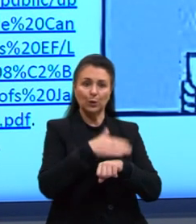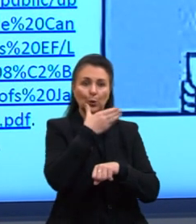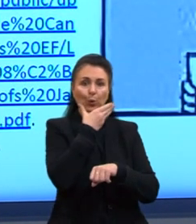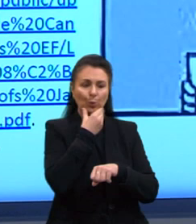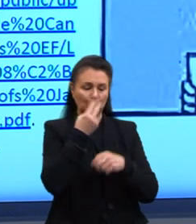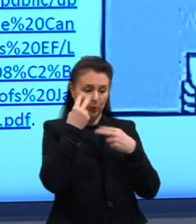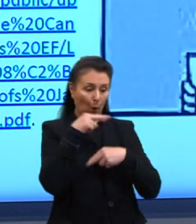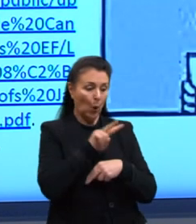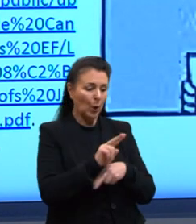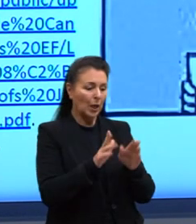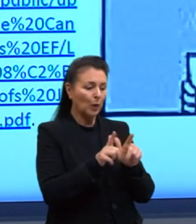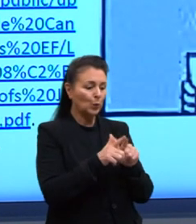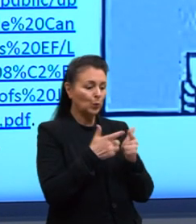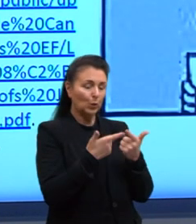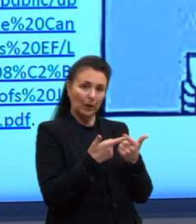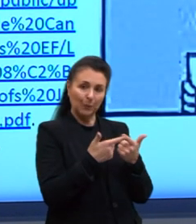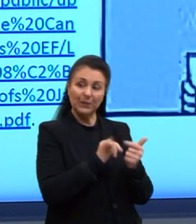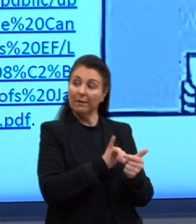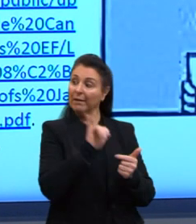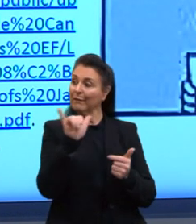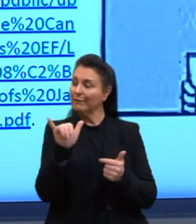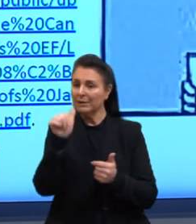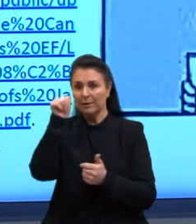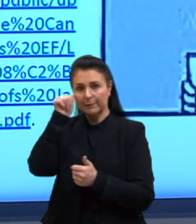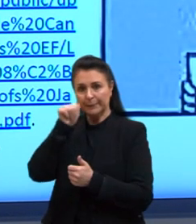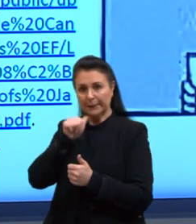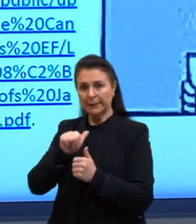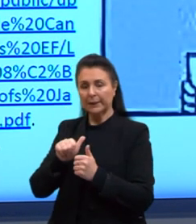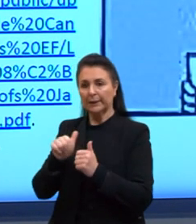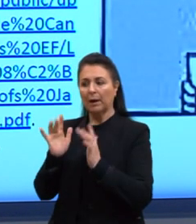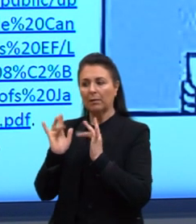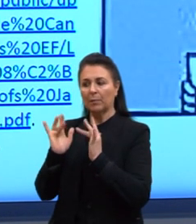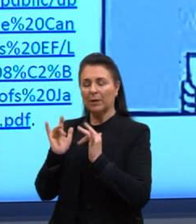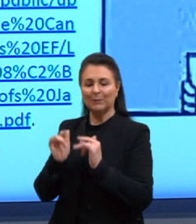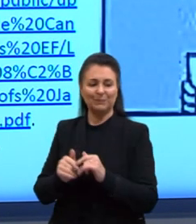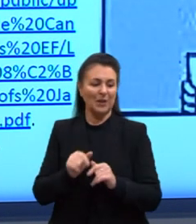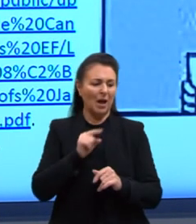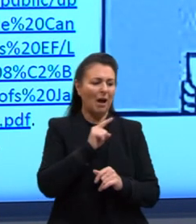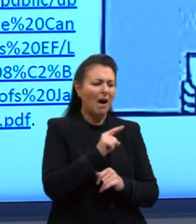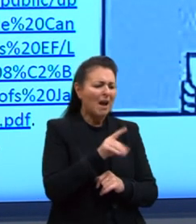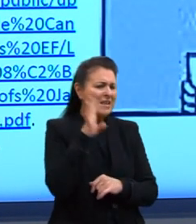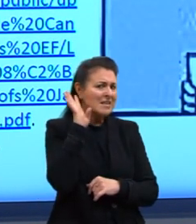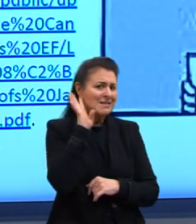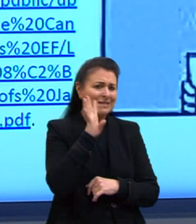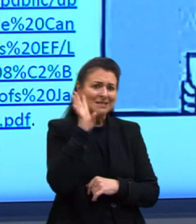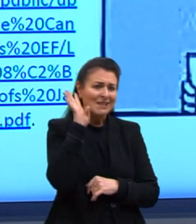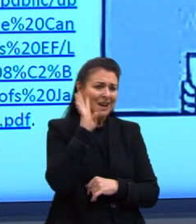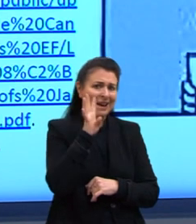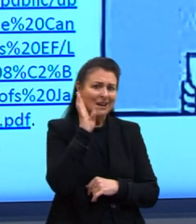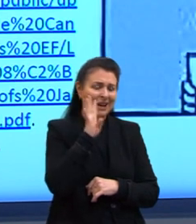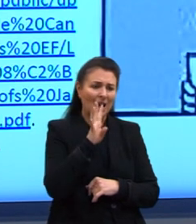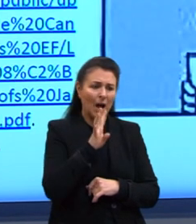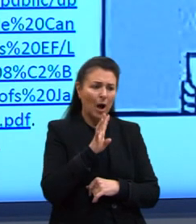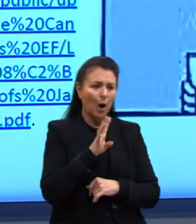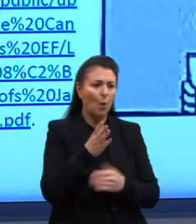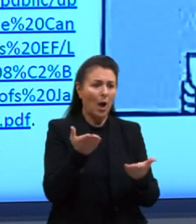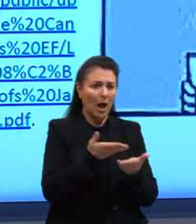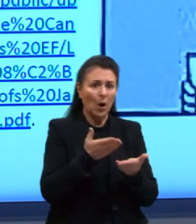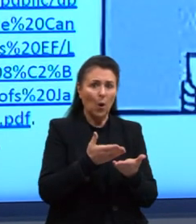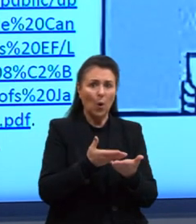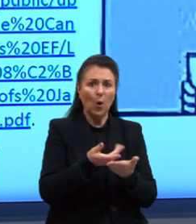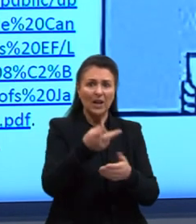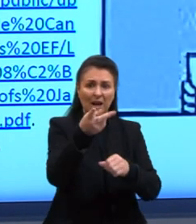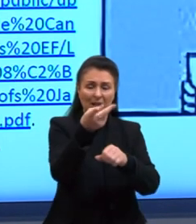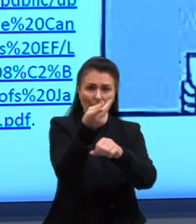jornal e ele diz para a moça, para a namorada. Nossa, que legal. Esses novos financiamentos